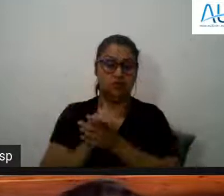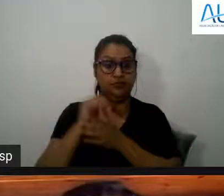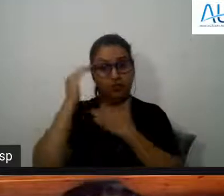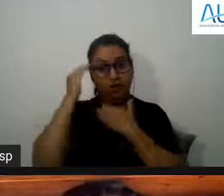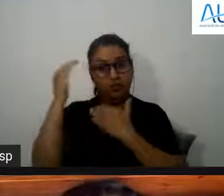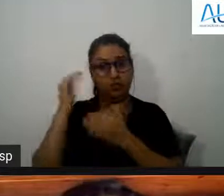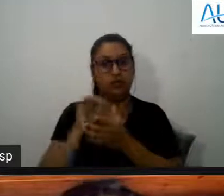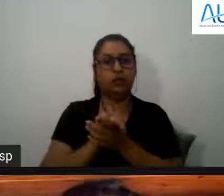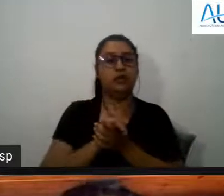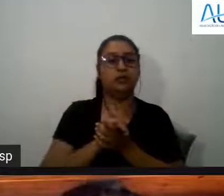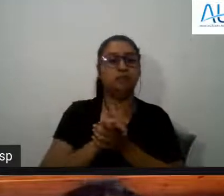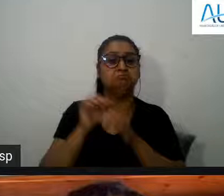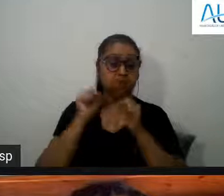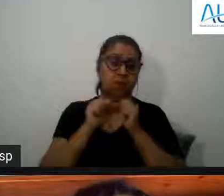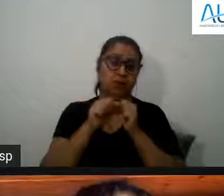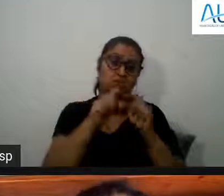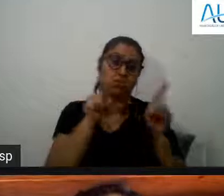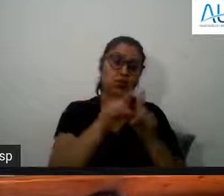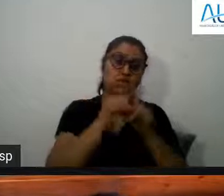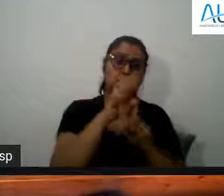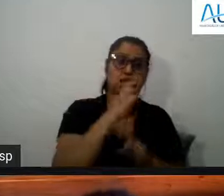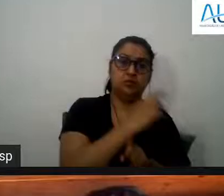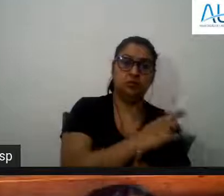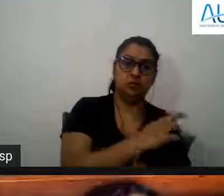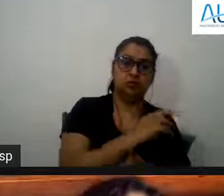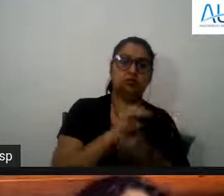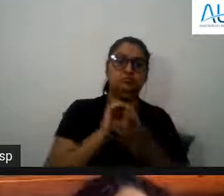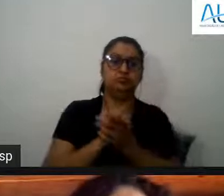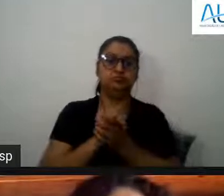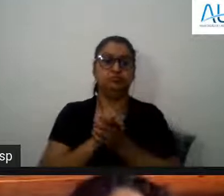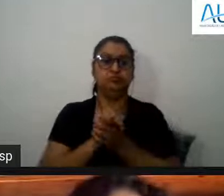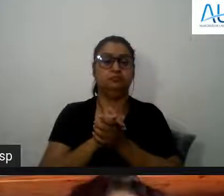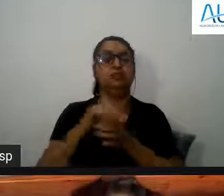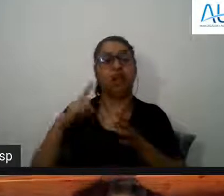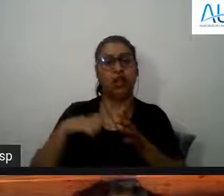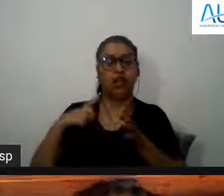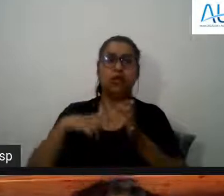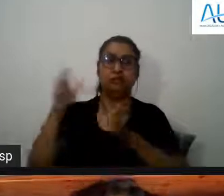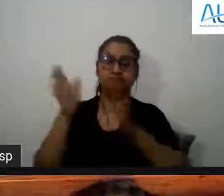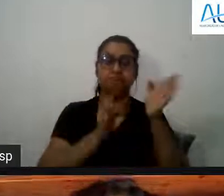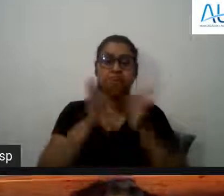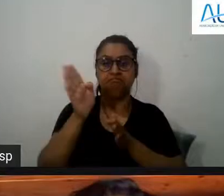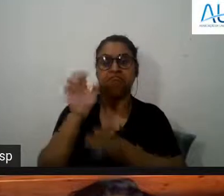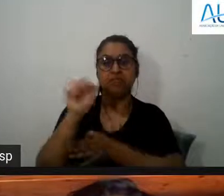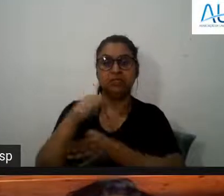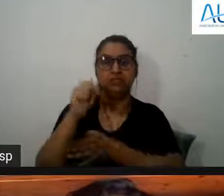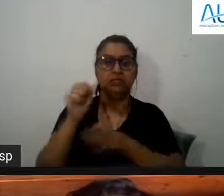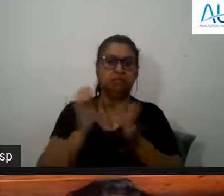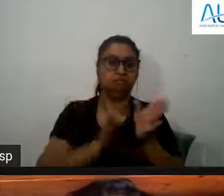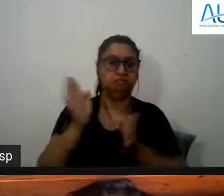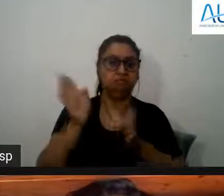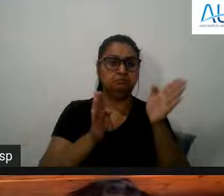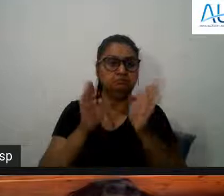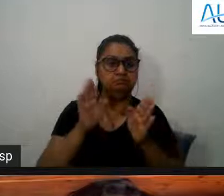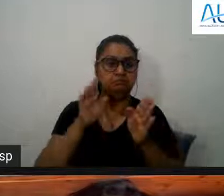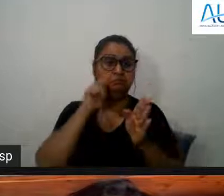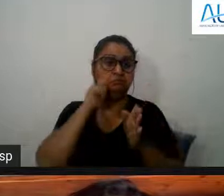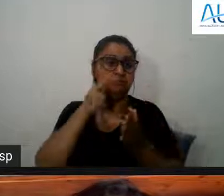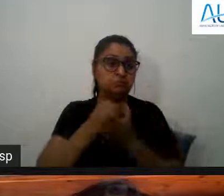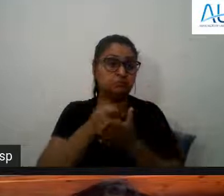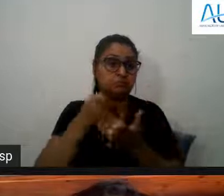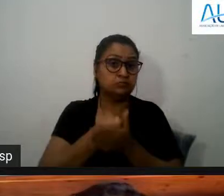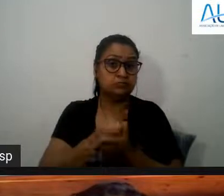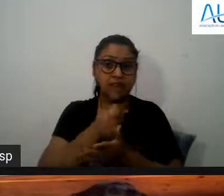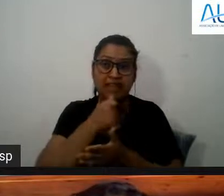talvez a Matilde também possa responder alguma coisa eu diria que em vários aspectos sim estou convencida mas não tenho não tenho